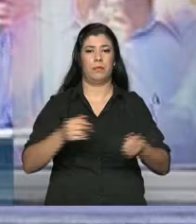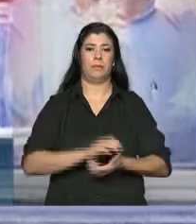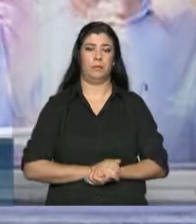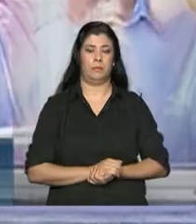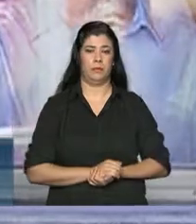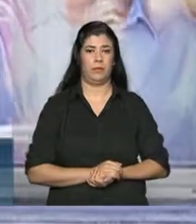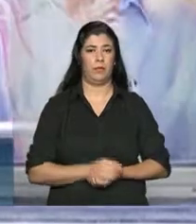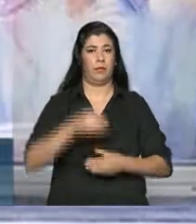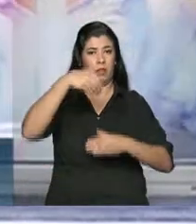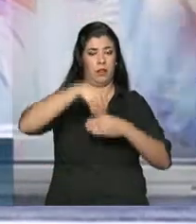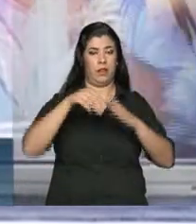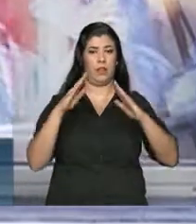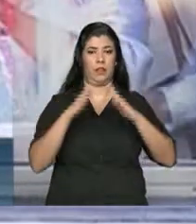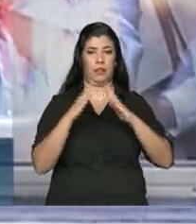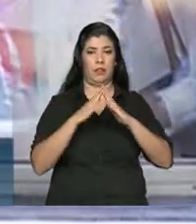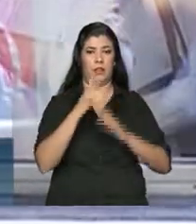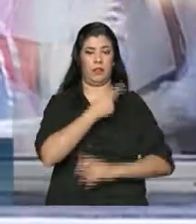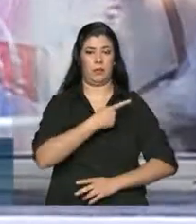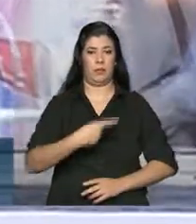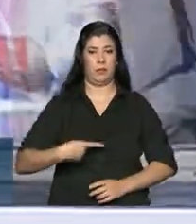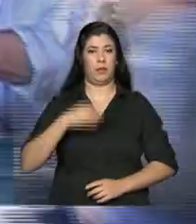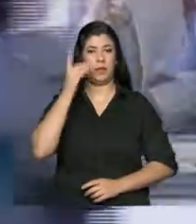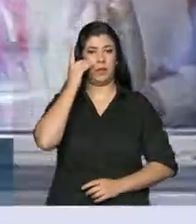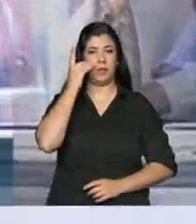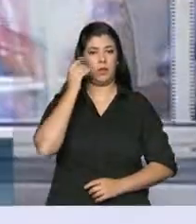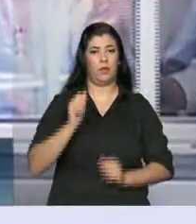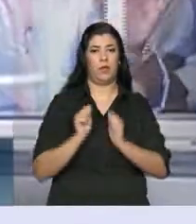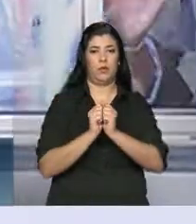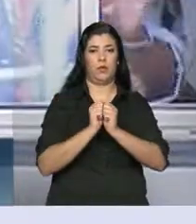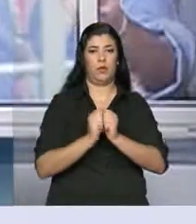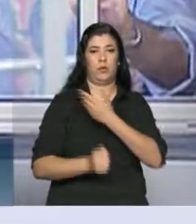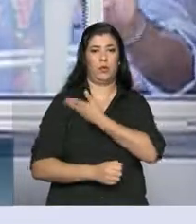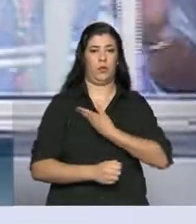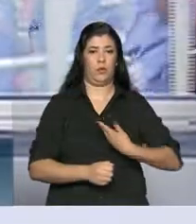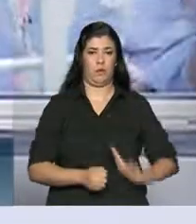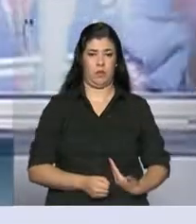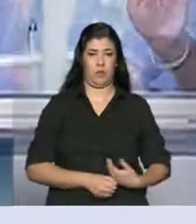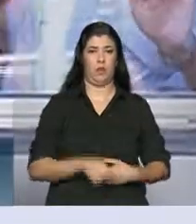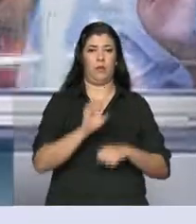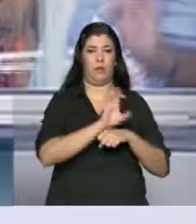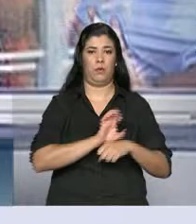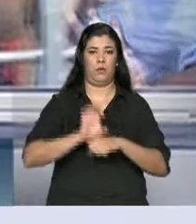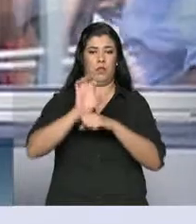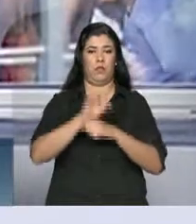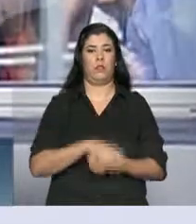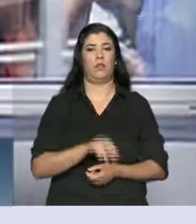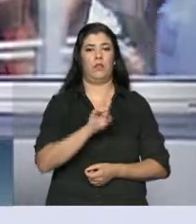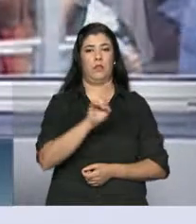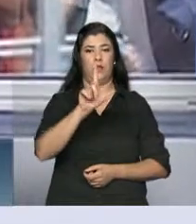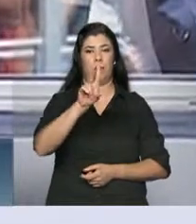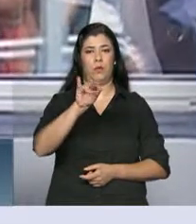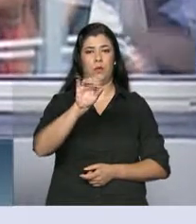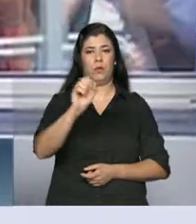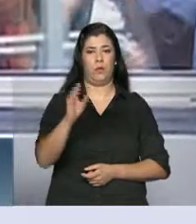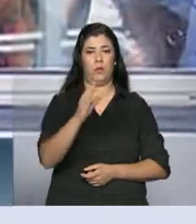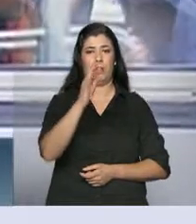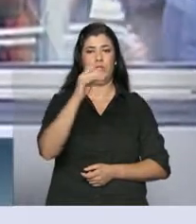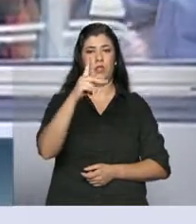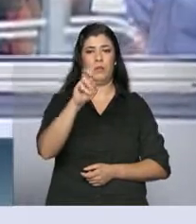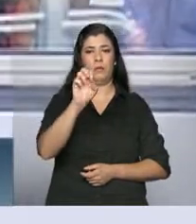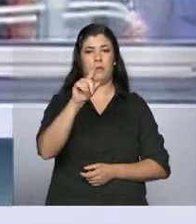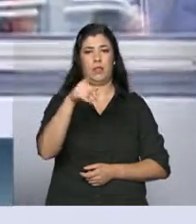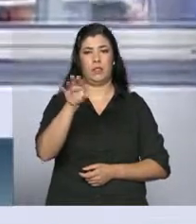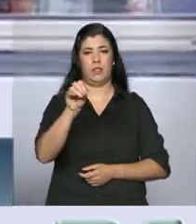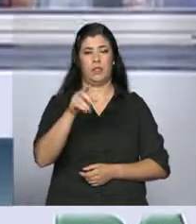Lá dentro da residência, a presidenta Dilma Rousseff, ao lado do governador do estado do Rio de Janeiro, Luiz Fernando Pezão, e